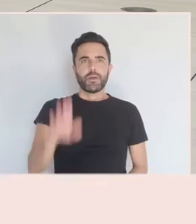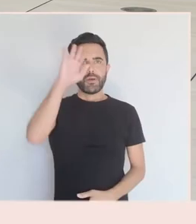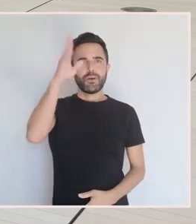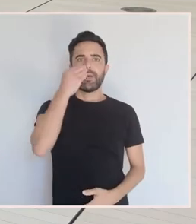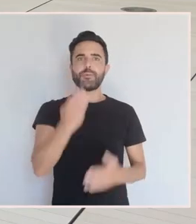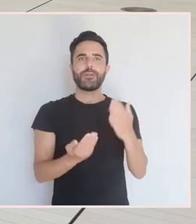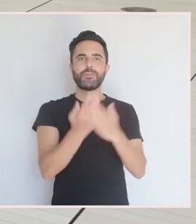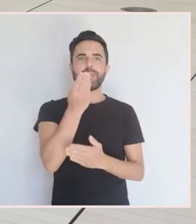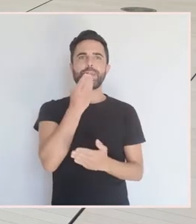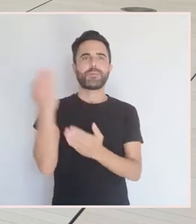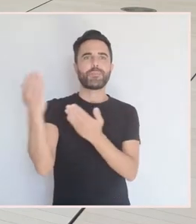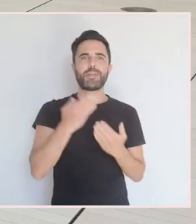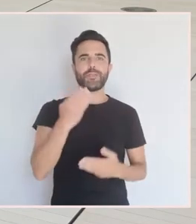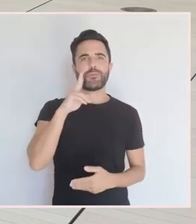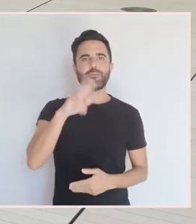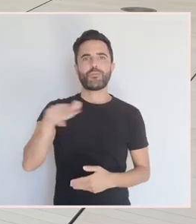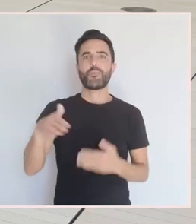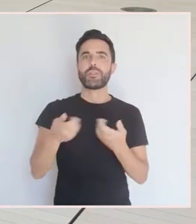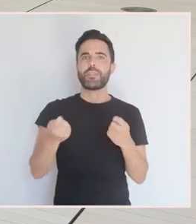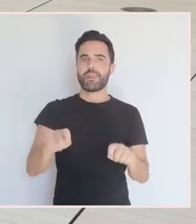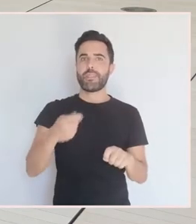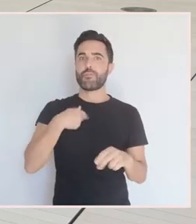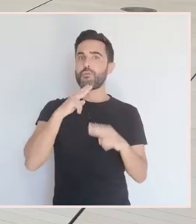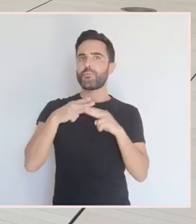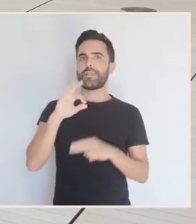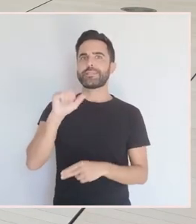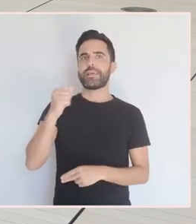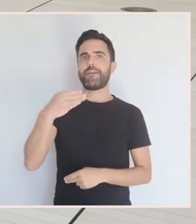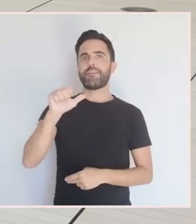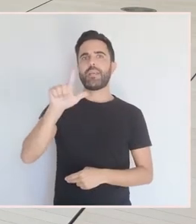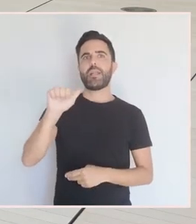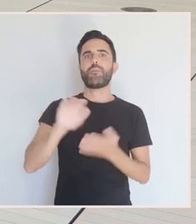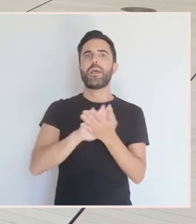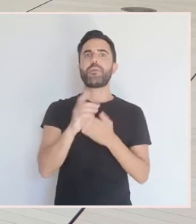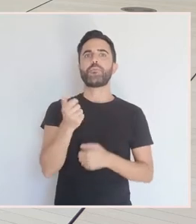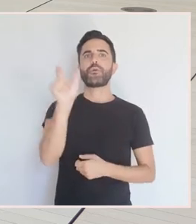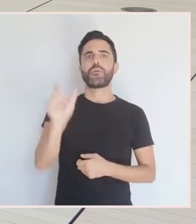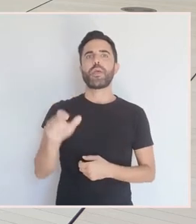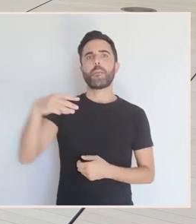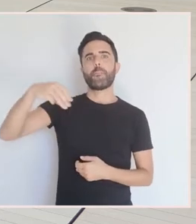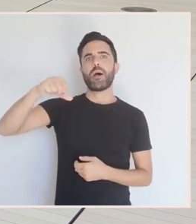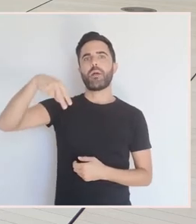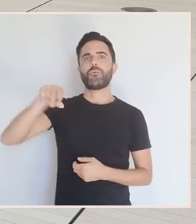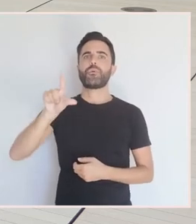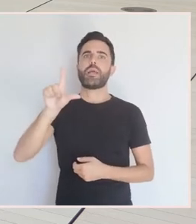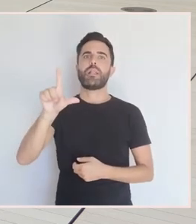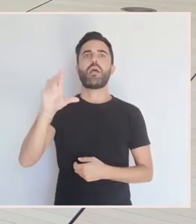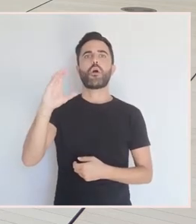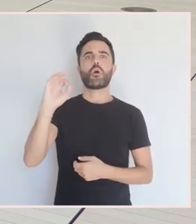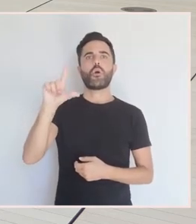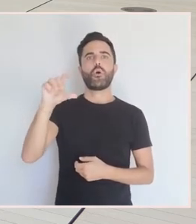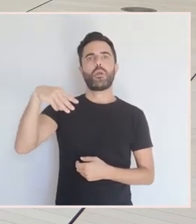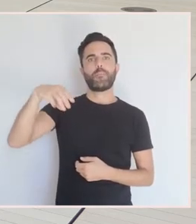Ola, vos días, bendidos e bendidas a Porta Pechada. Meu nome é Isabela e eu vou falar un pouquinho da